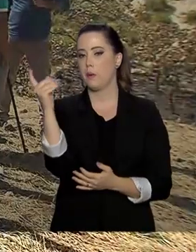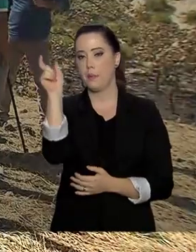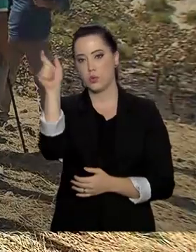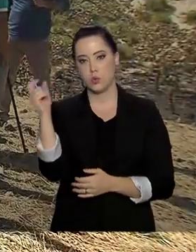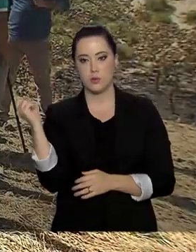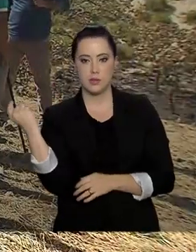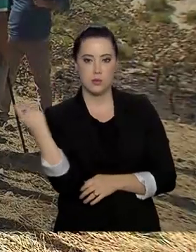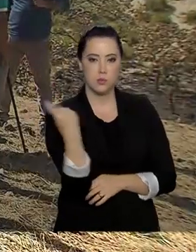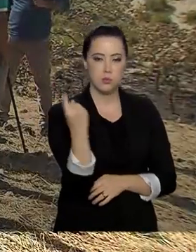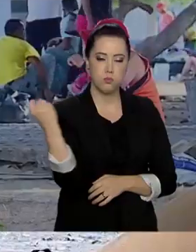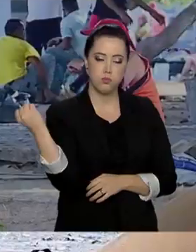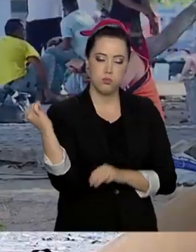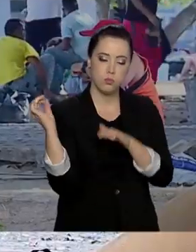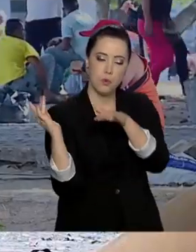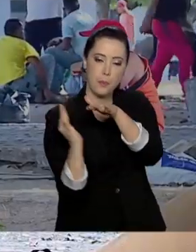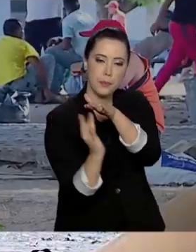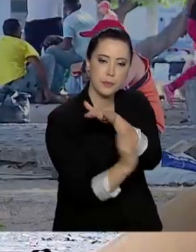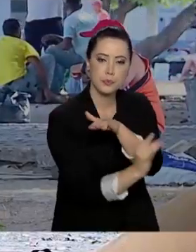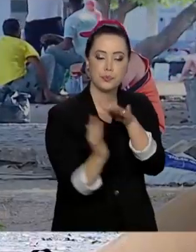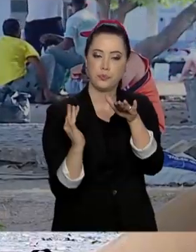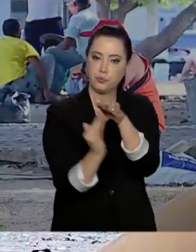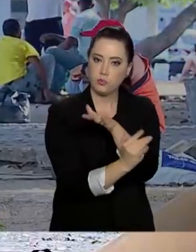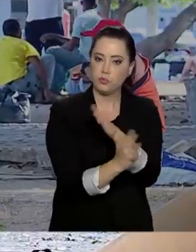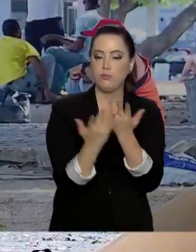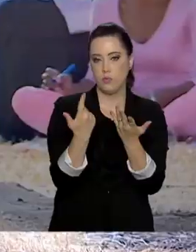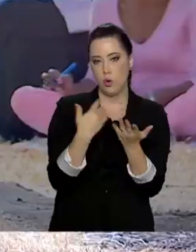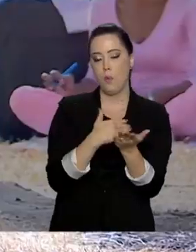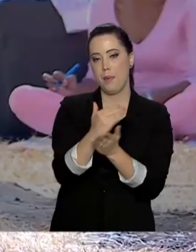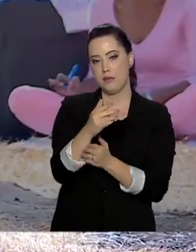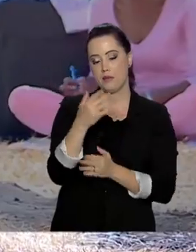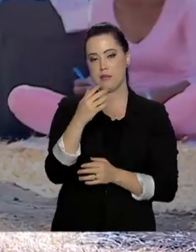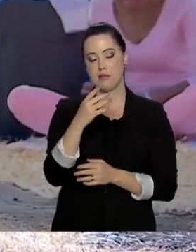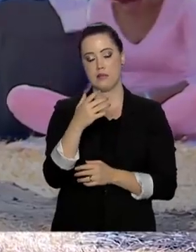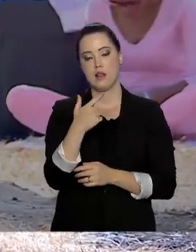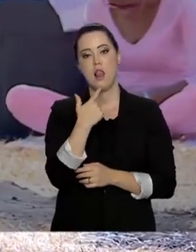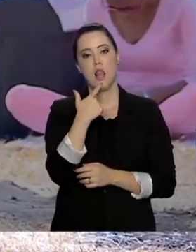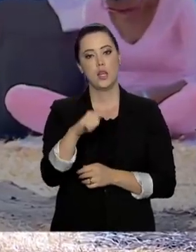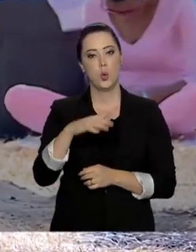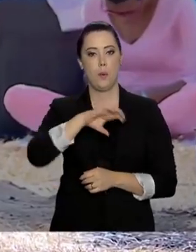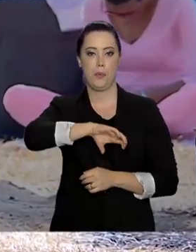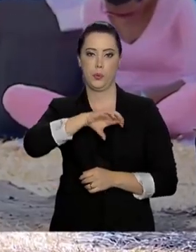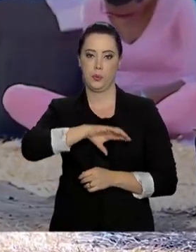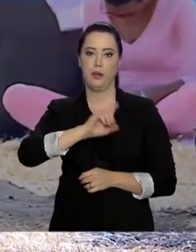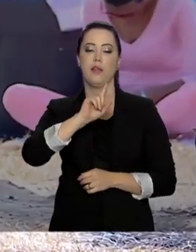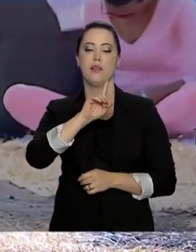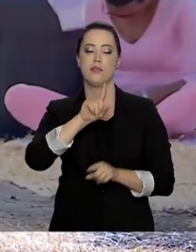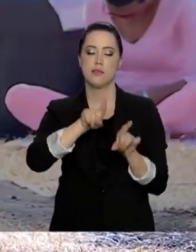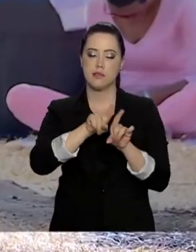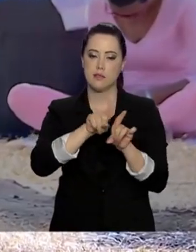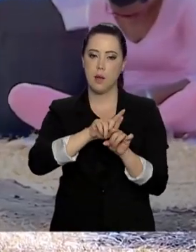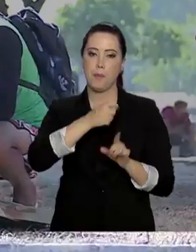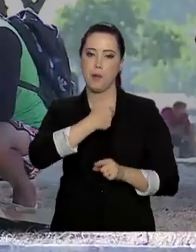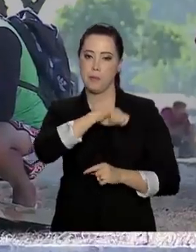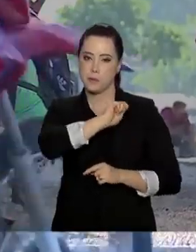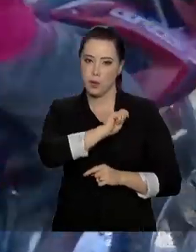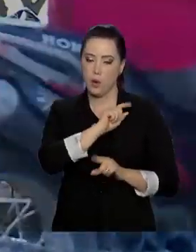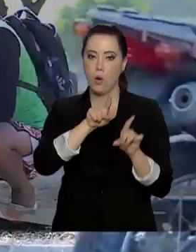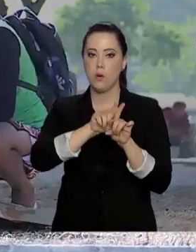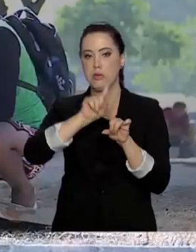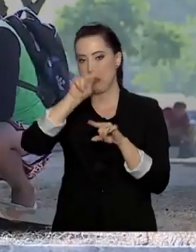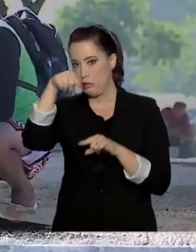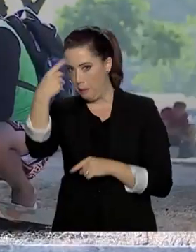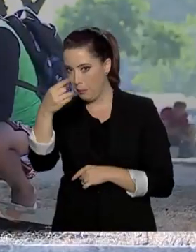migrantes e refugiados, inicialmente nas versões em português e espanhol, depois haverá versões em